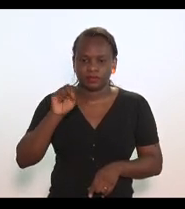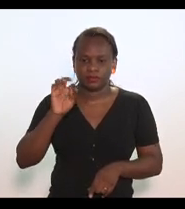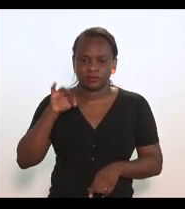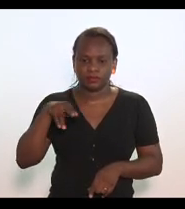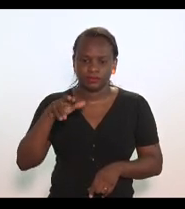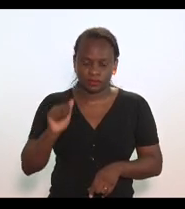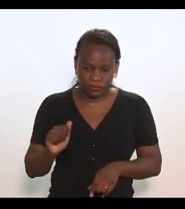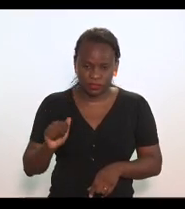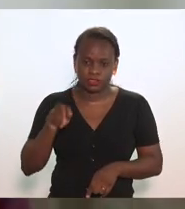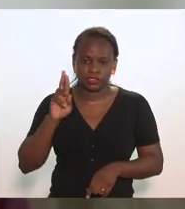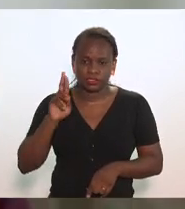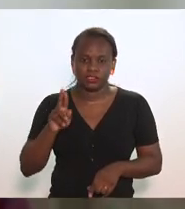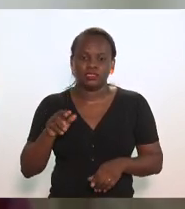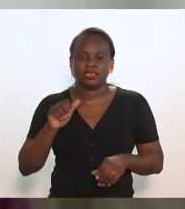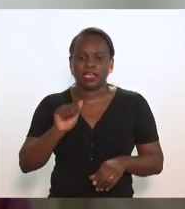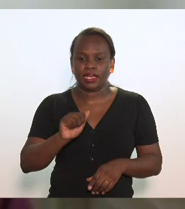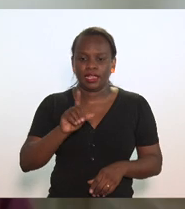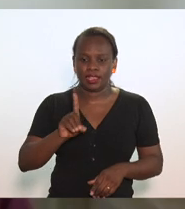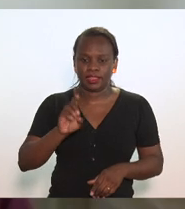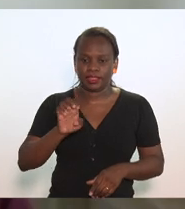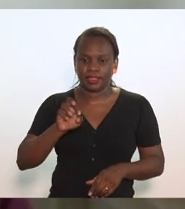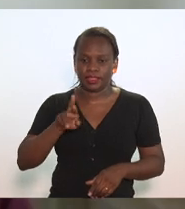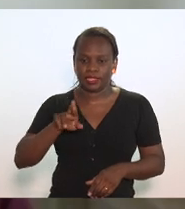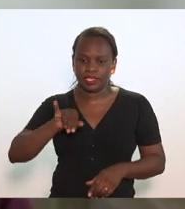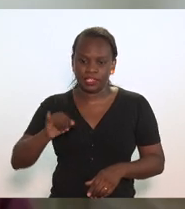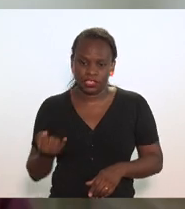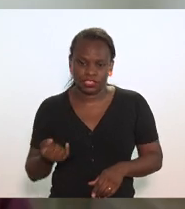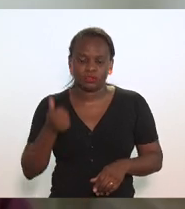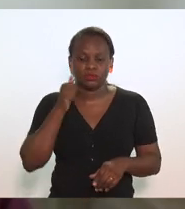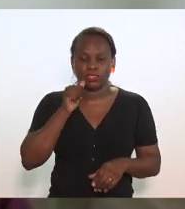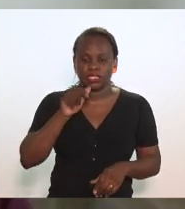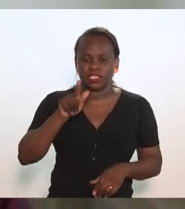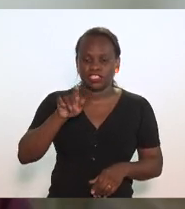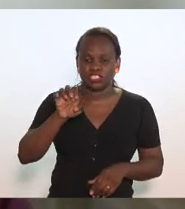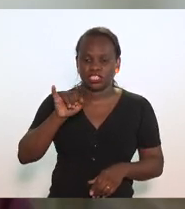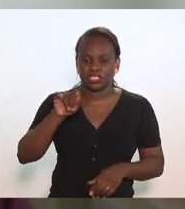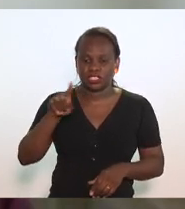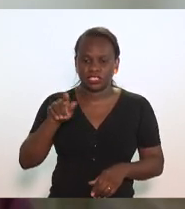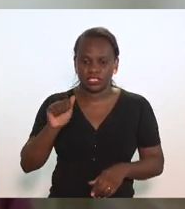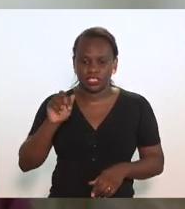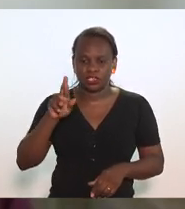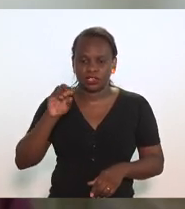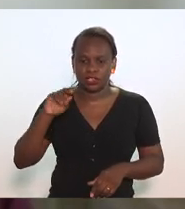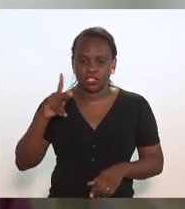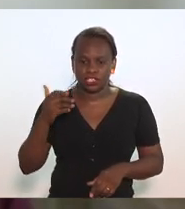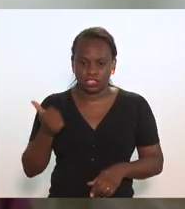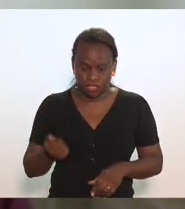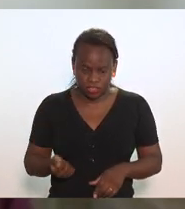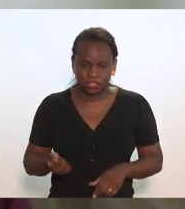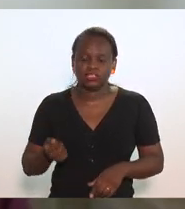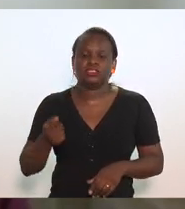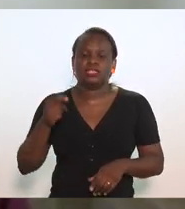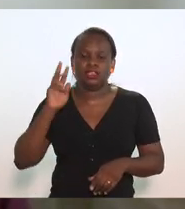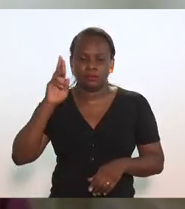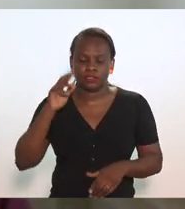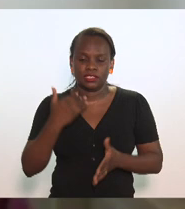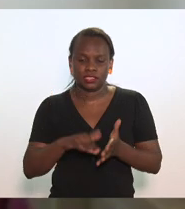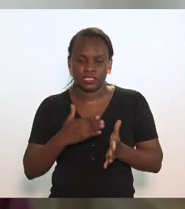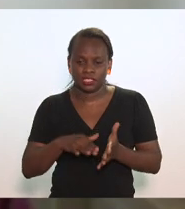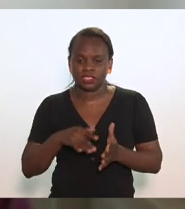representando a Derge, da Geisa Rocha, representando a Secretaria Geral do Fórum Permanente,